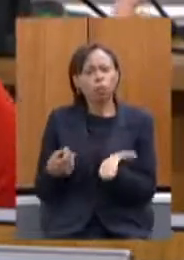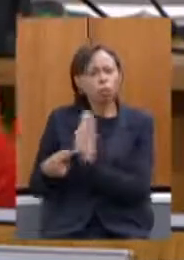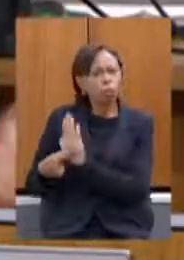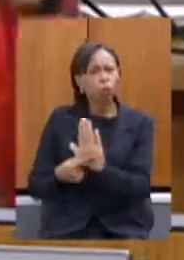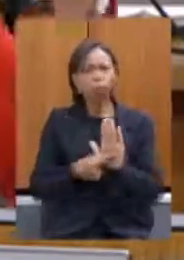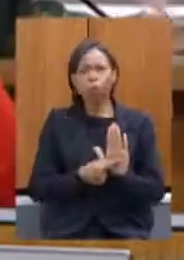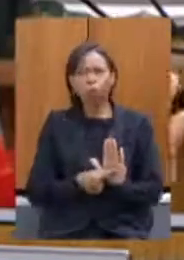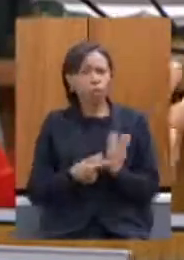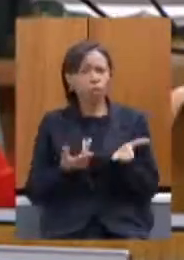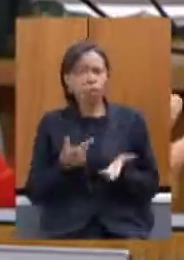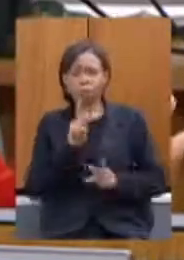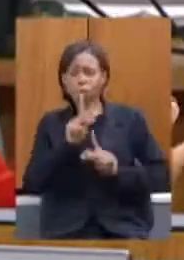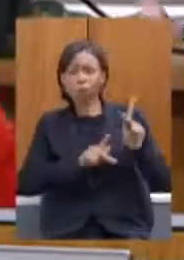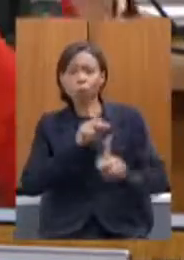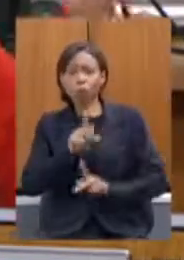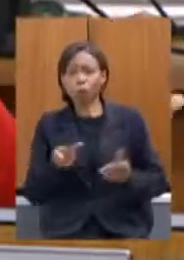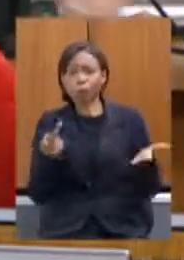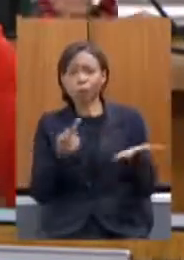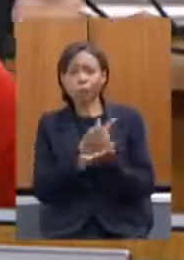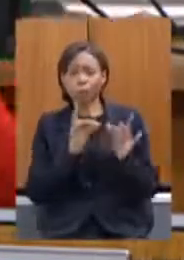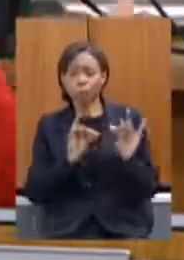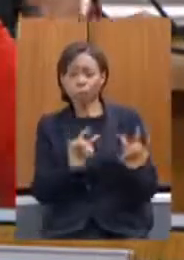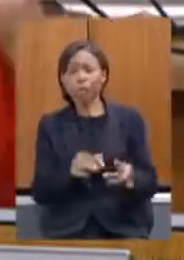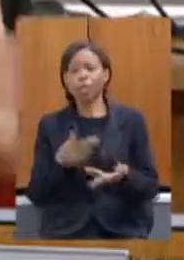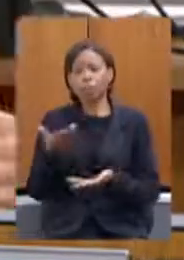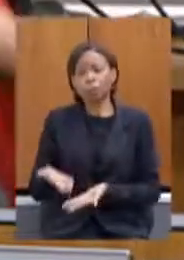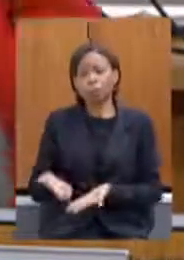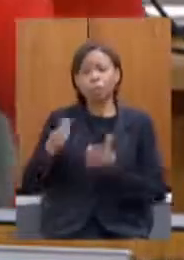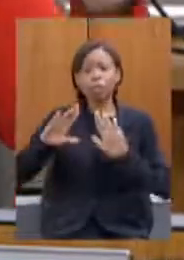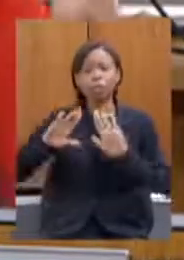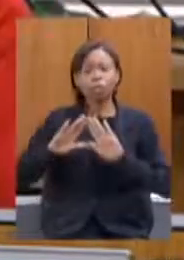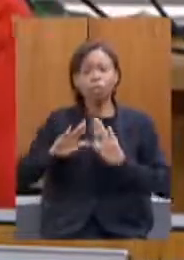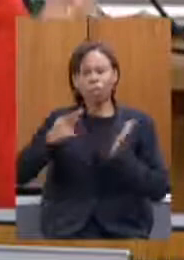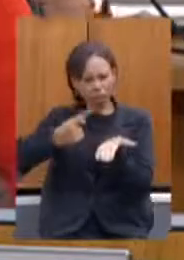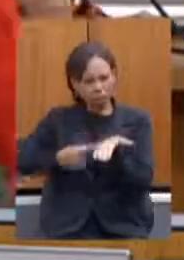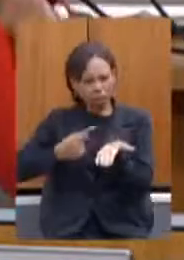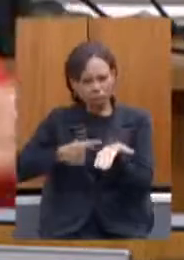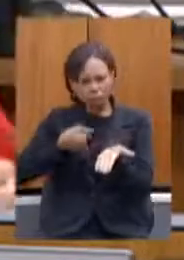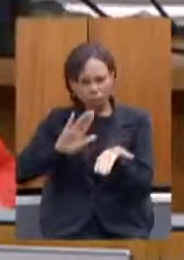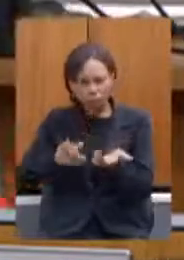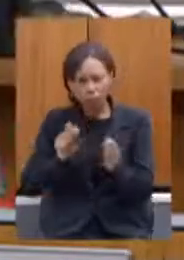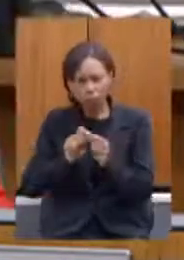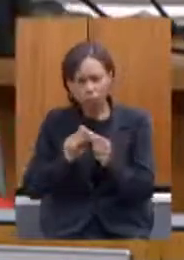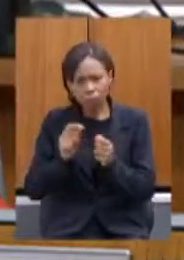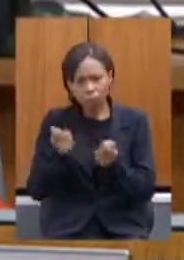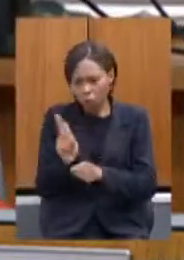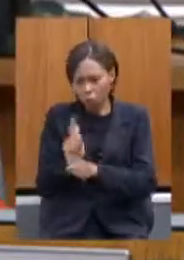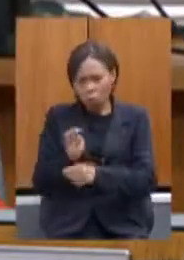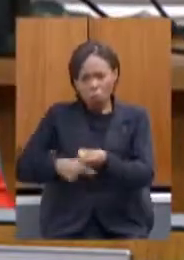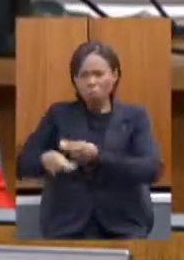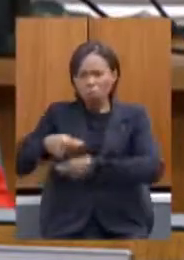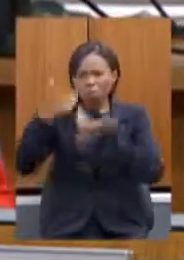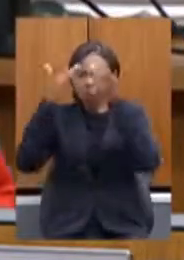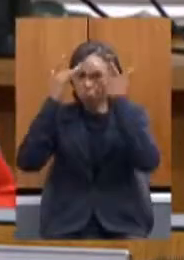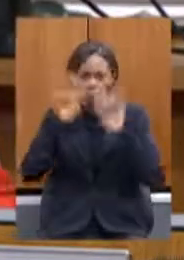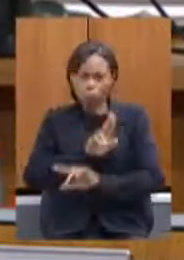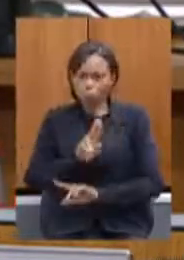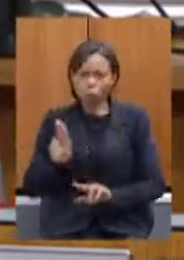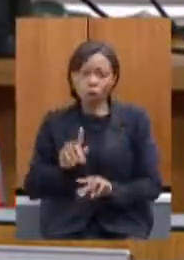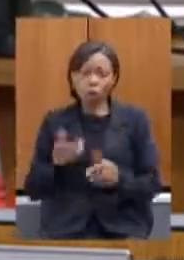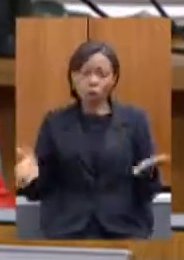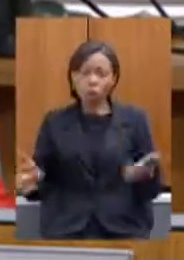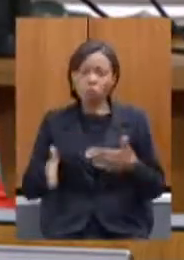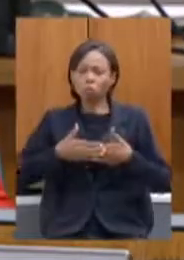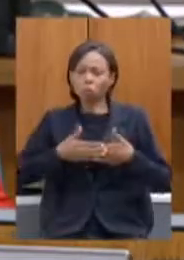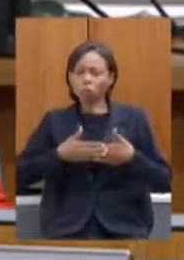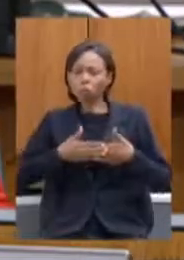Legislativa para a sociedade o acordo está sendo construído a governança ou seja lá qual é o nome que isso tenha de porta fechada